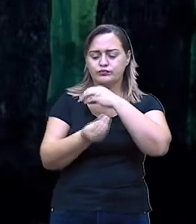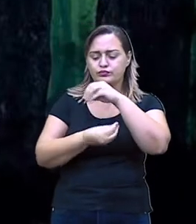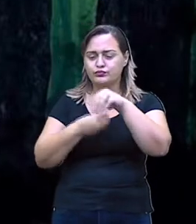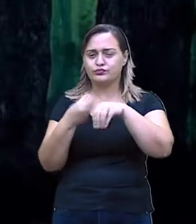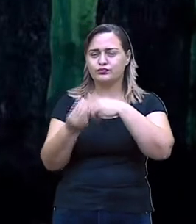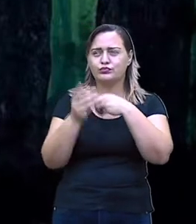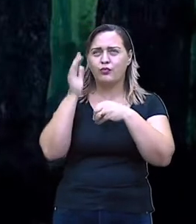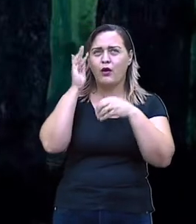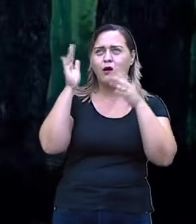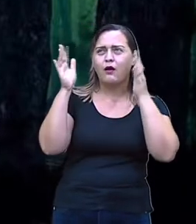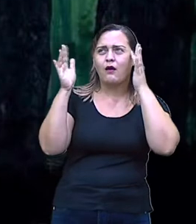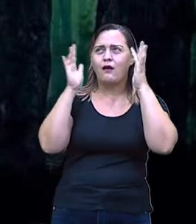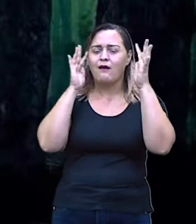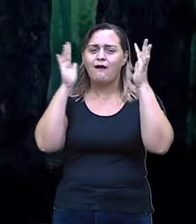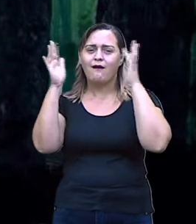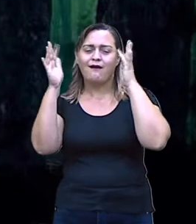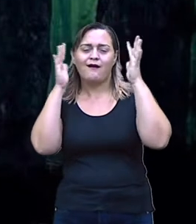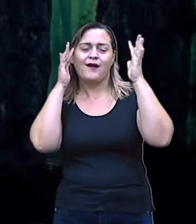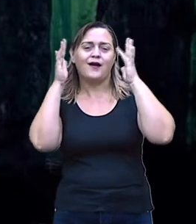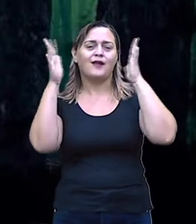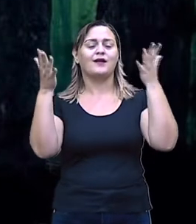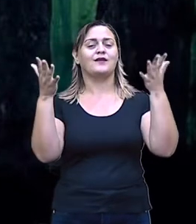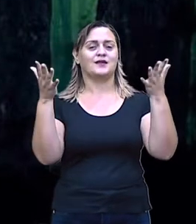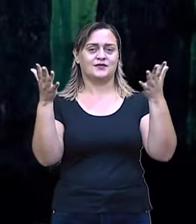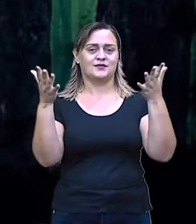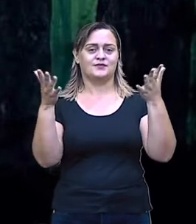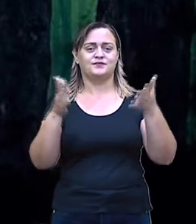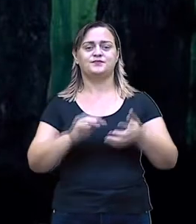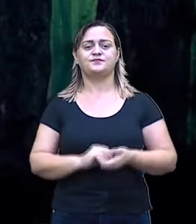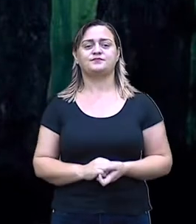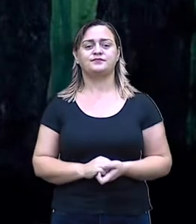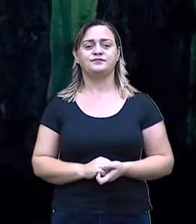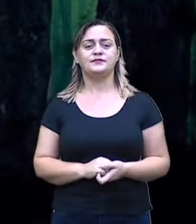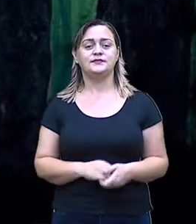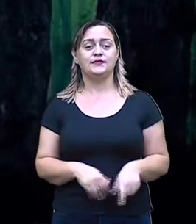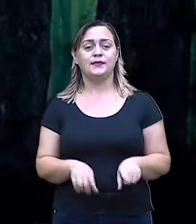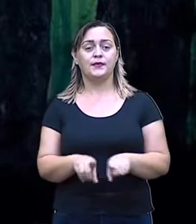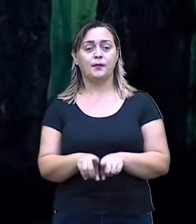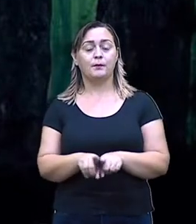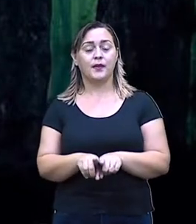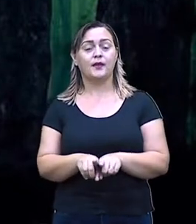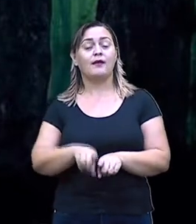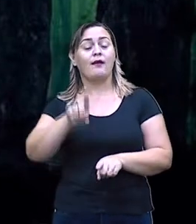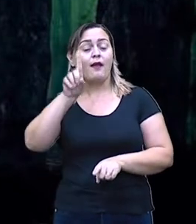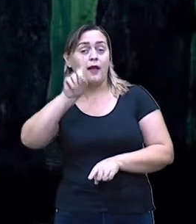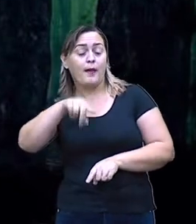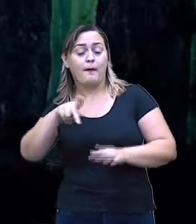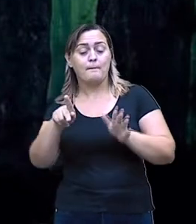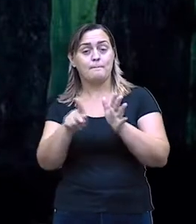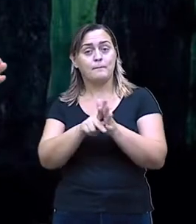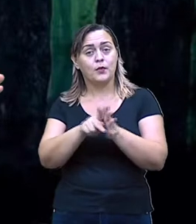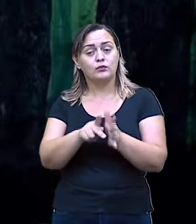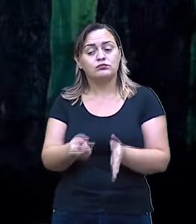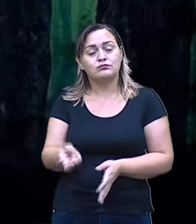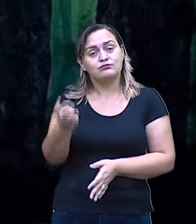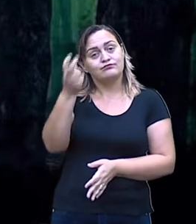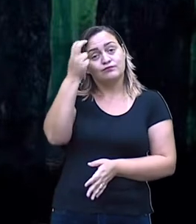para aumentar o ponto na realidade. Faz parte da realidade cultural de todos os povos.